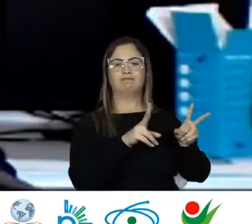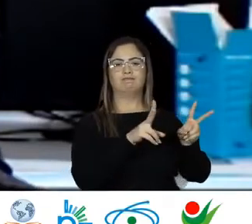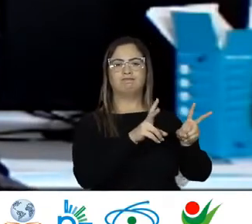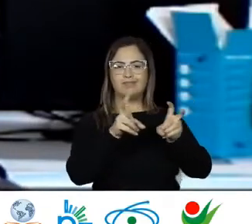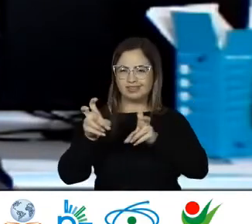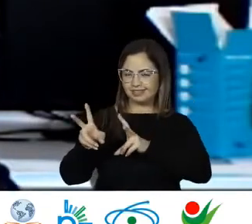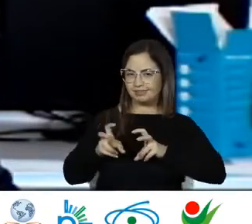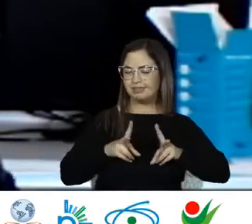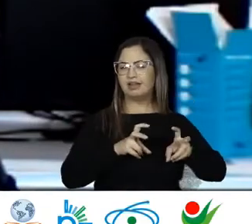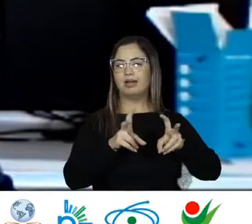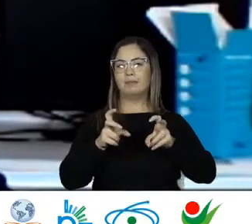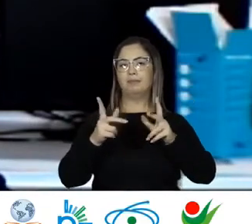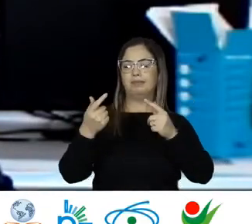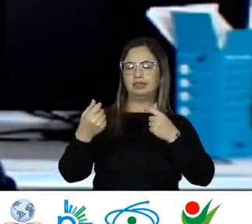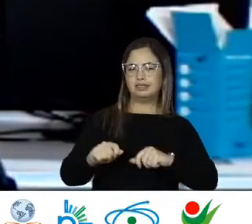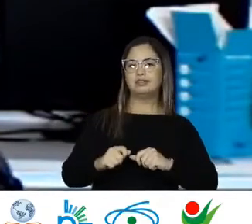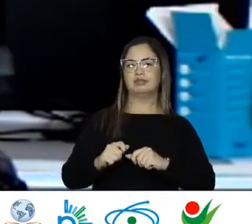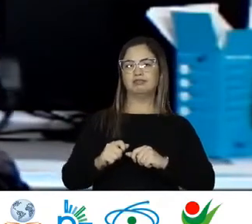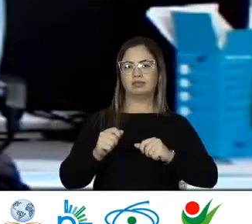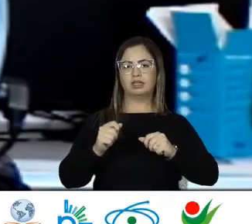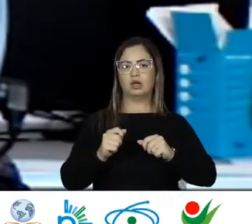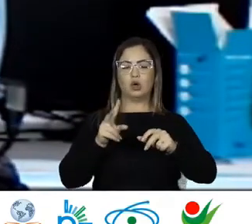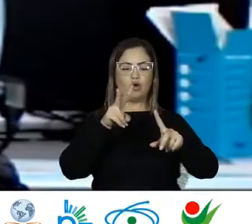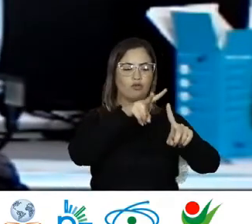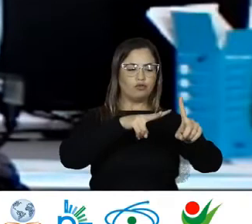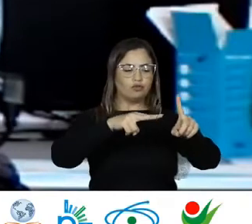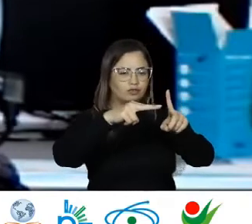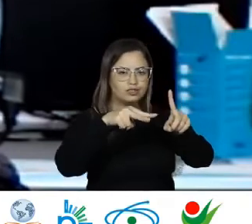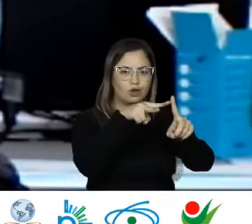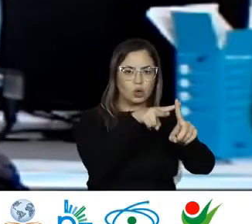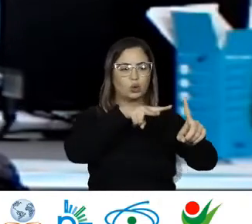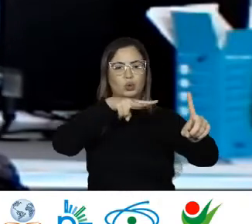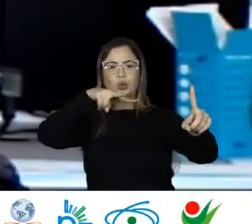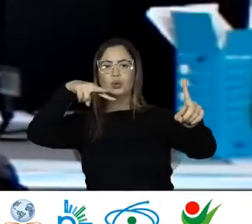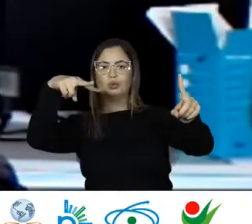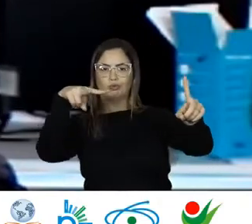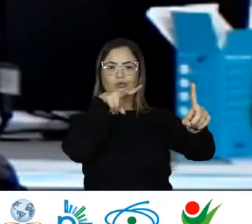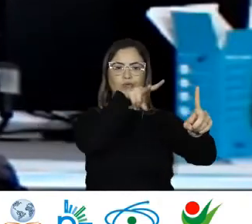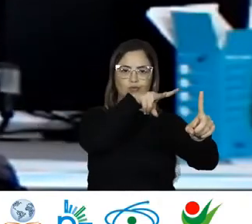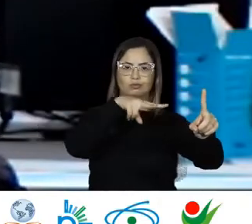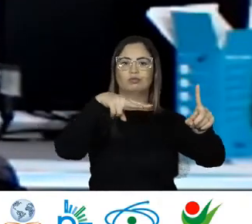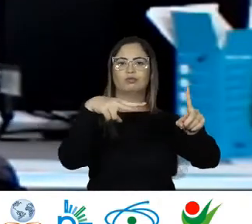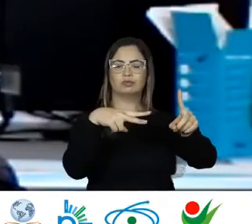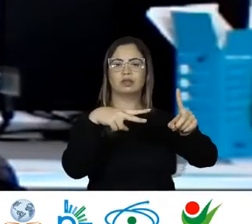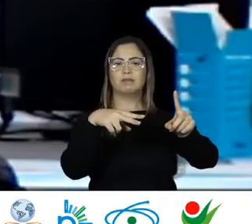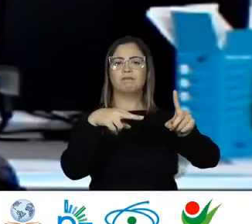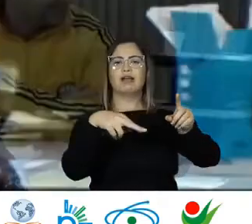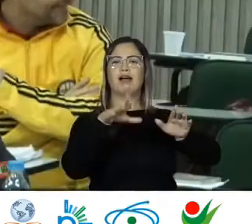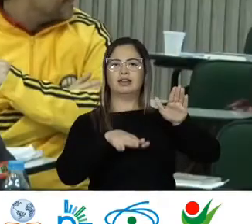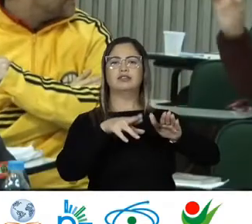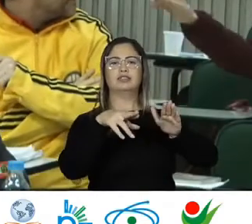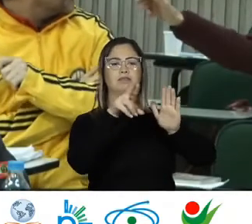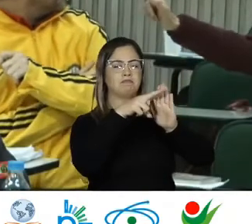A gente tem que olhar Um pouquinho mais amplamente Porque muitas vezes Essa classificação Que você vai